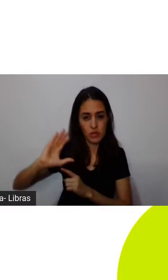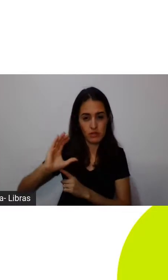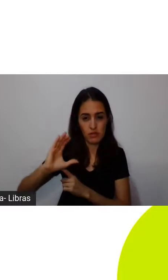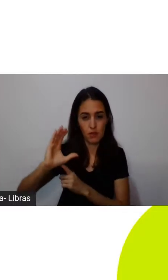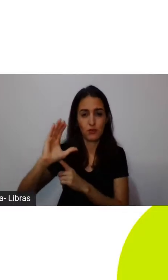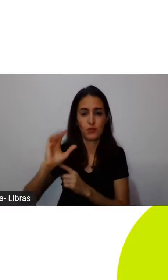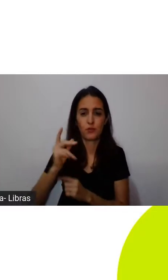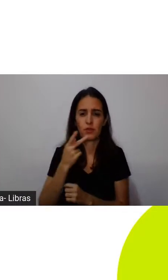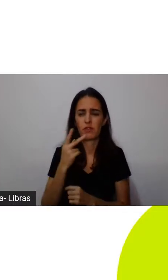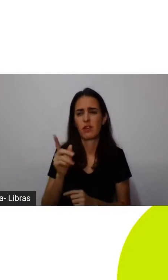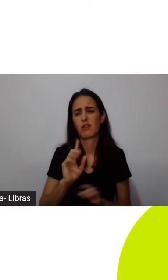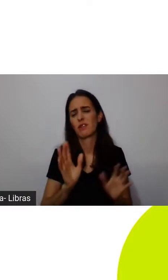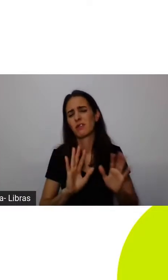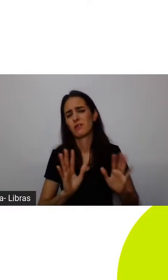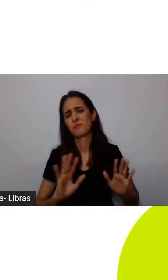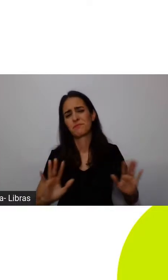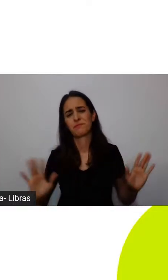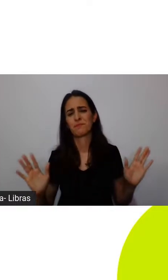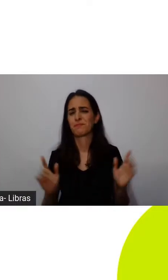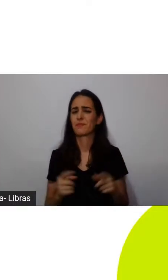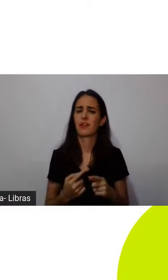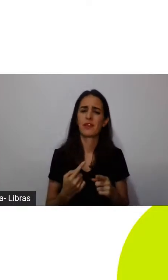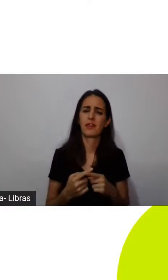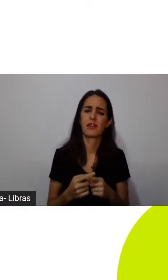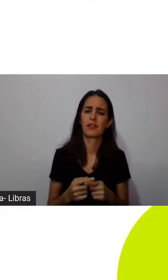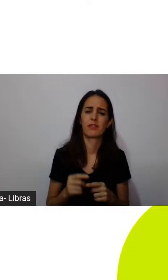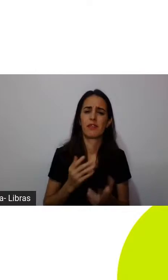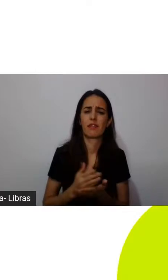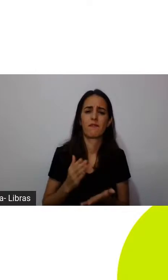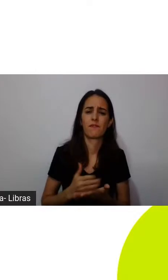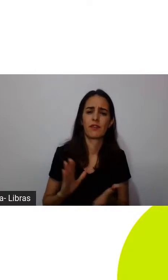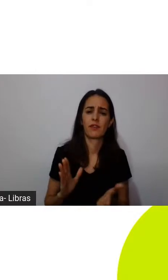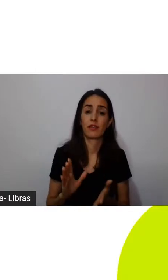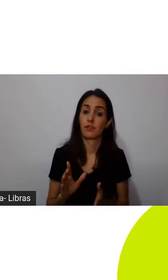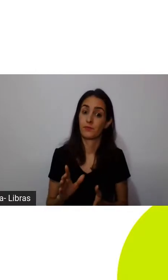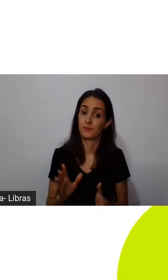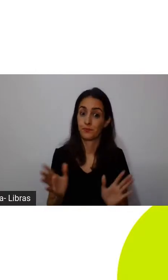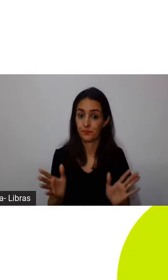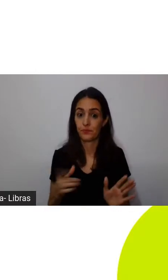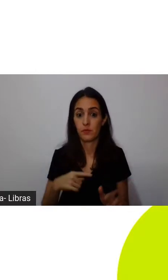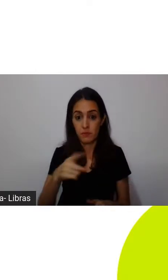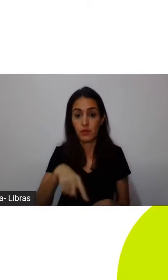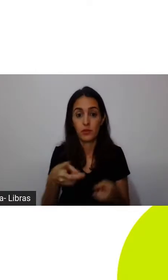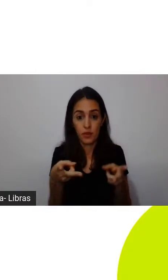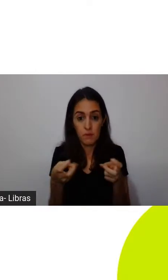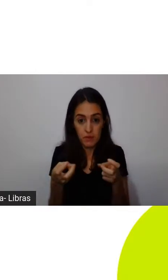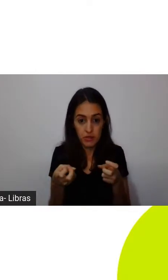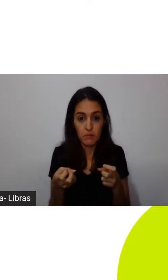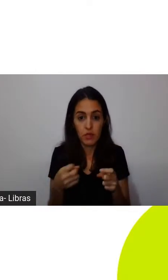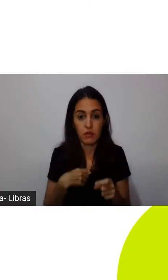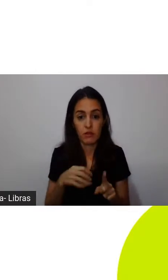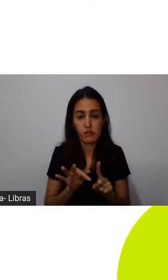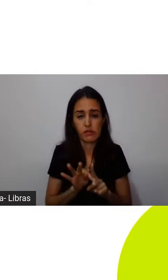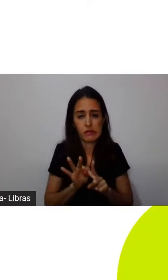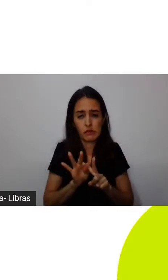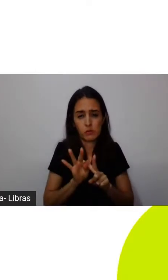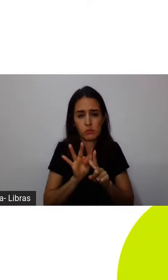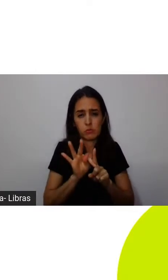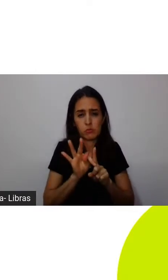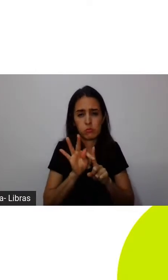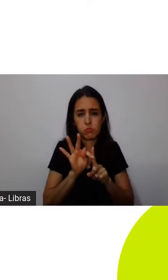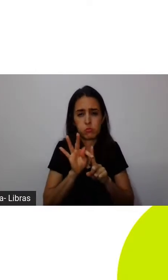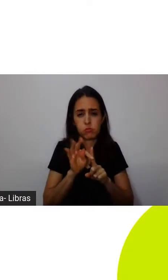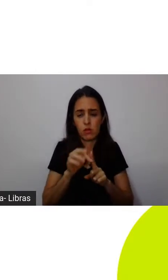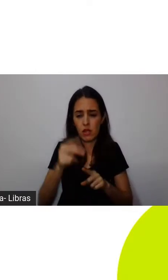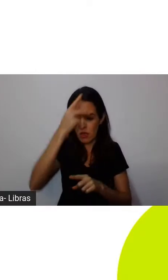frias. O fato é que a gente vê um aquecimento que vem crescendo em muito pela atividade humana